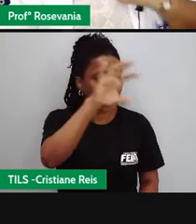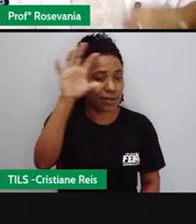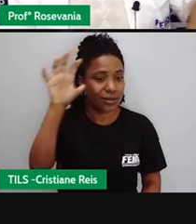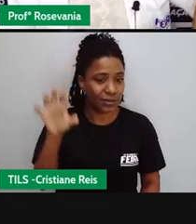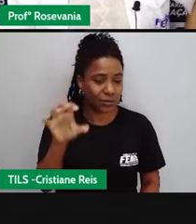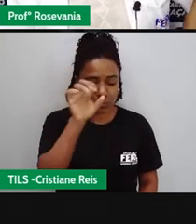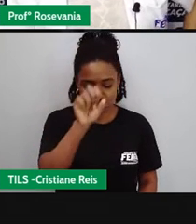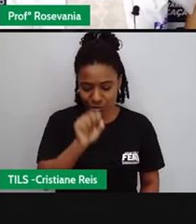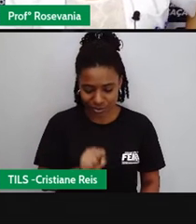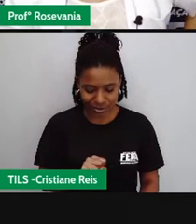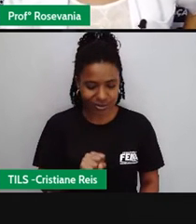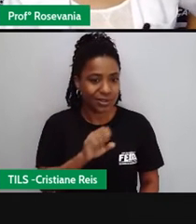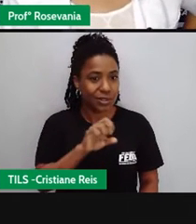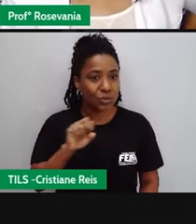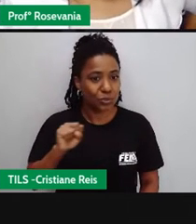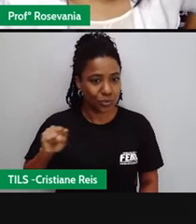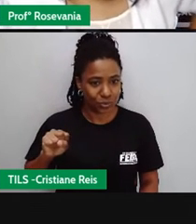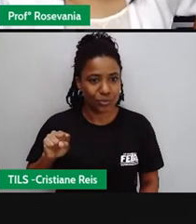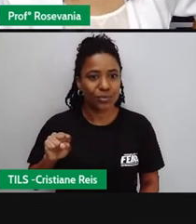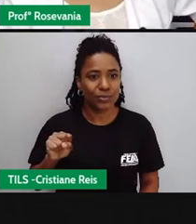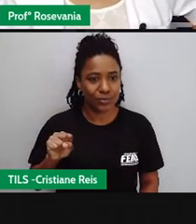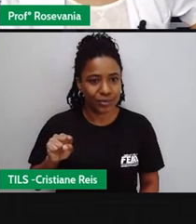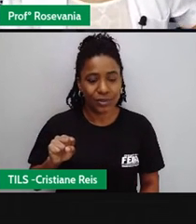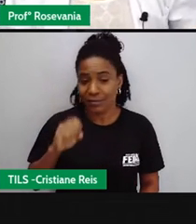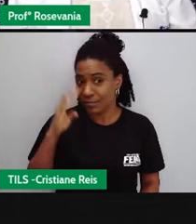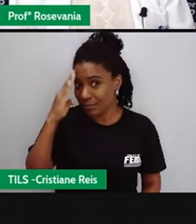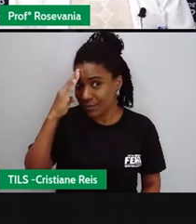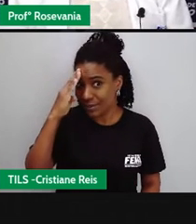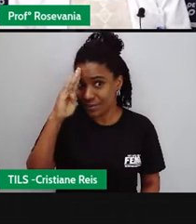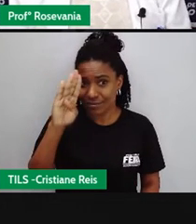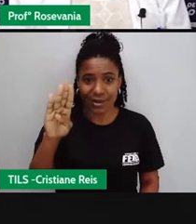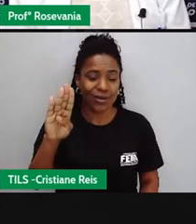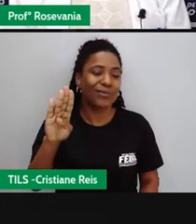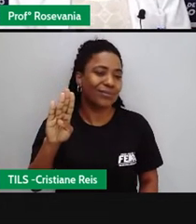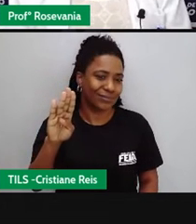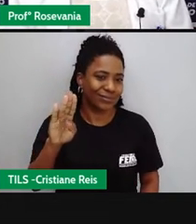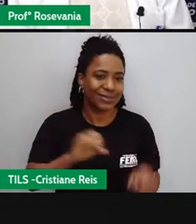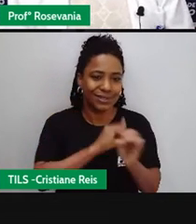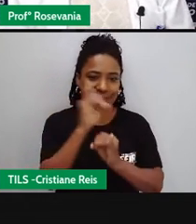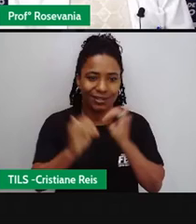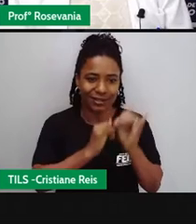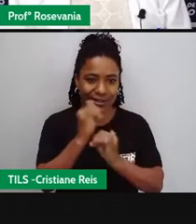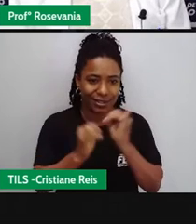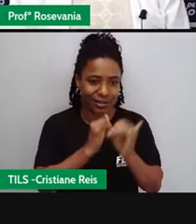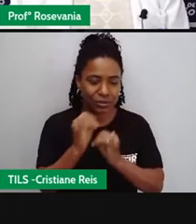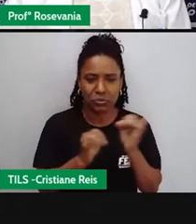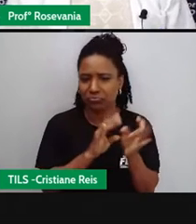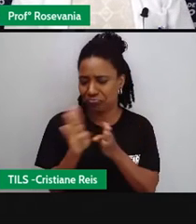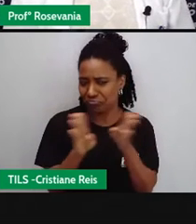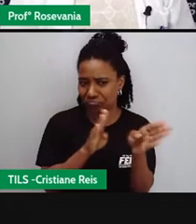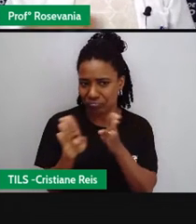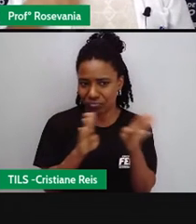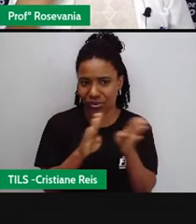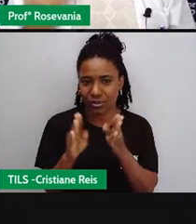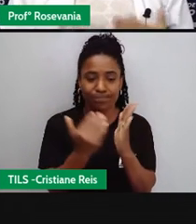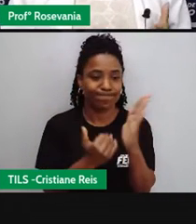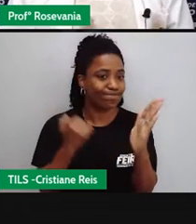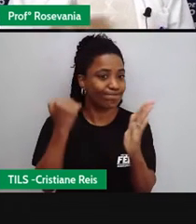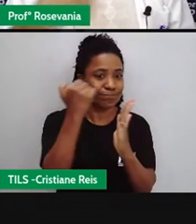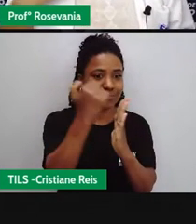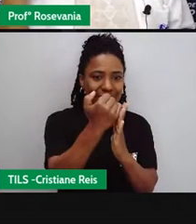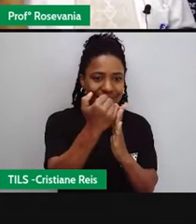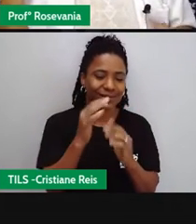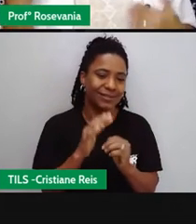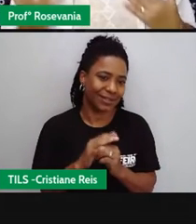região sul como o carro forte, né, de acesso à internet. O que que isso significa? Que tem maior